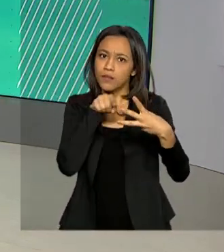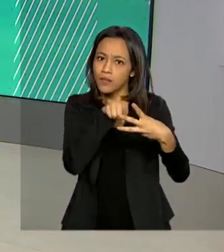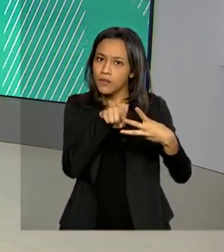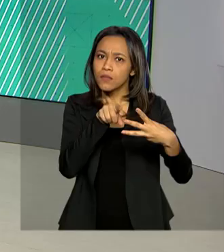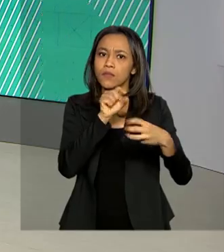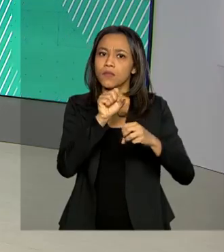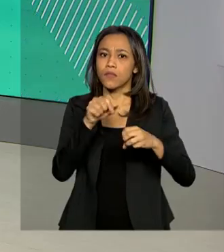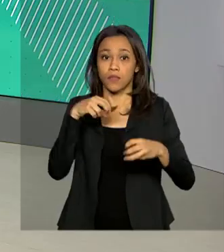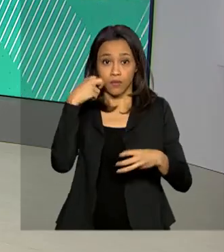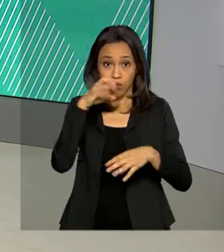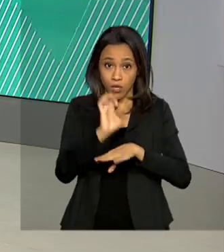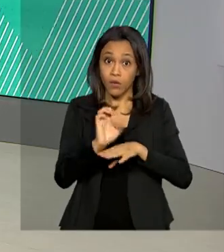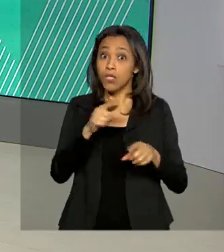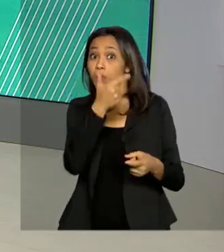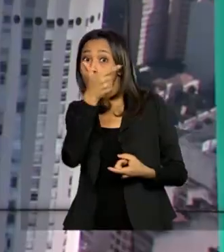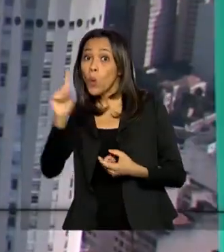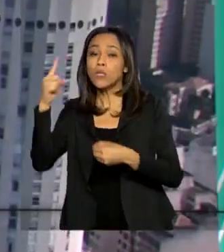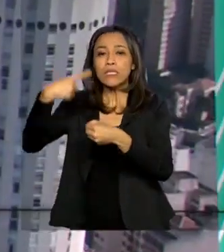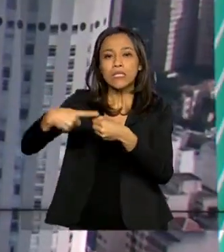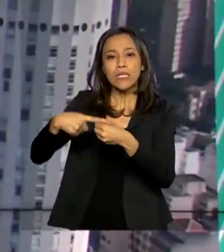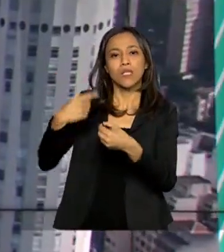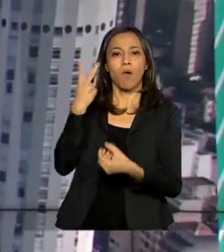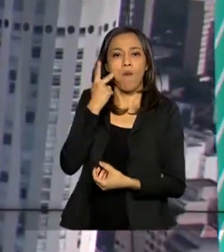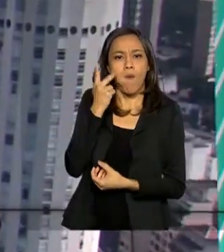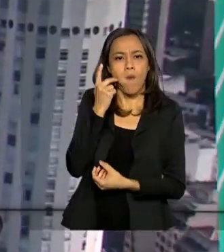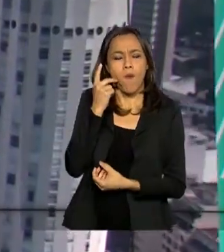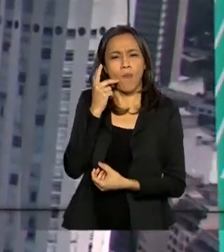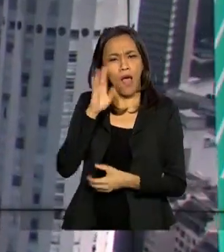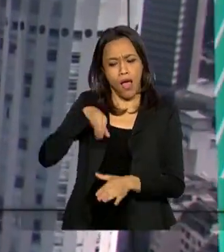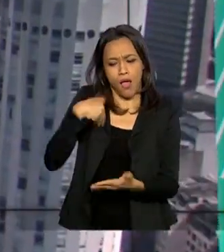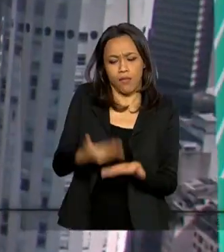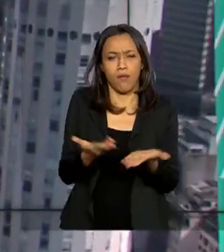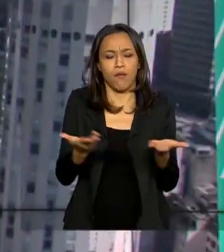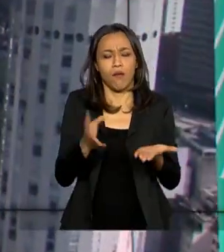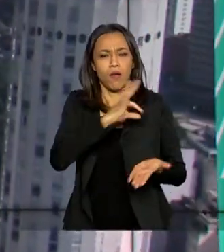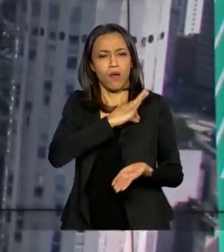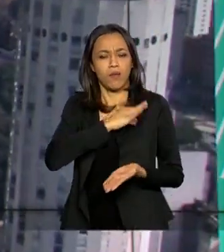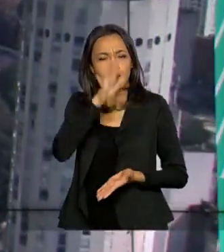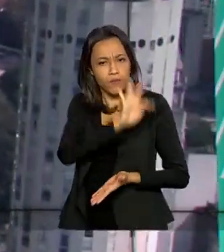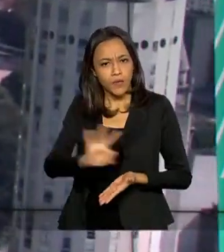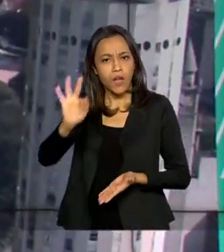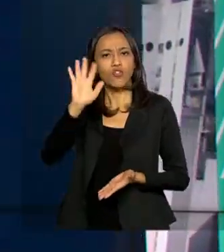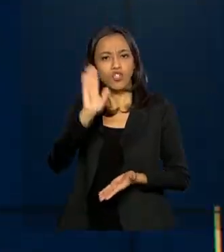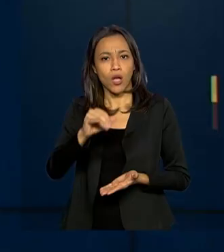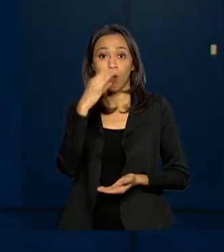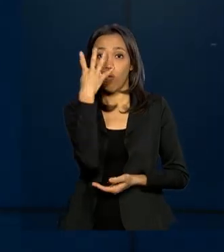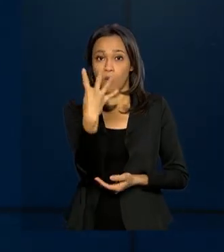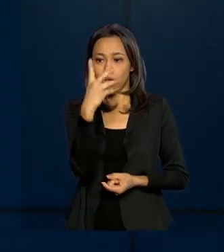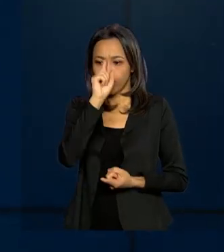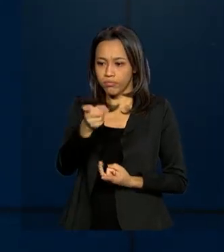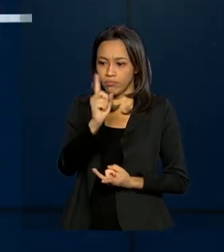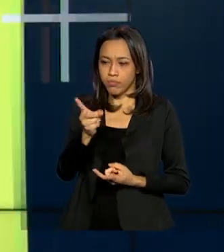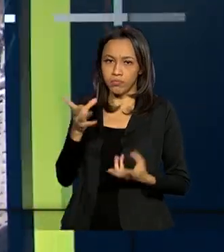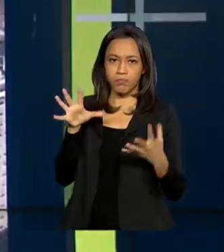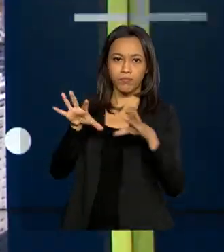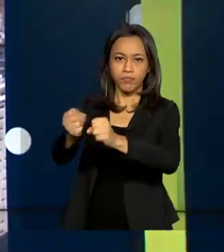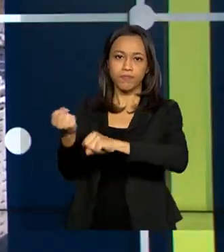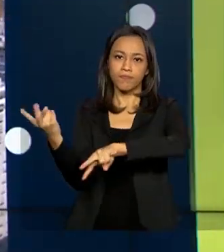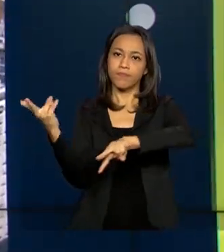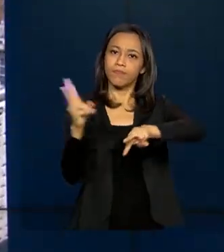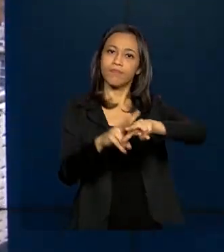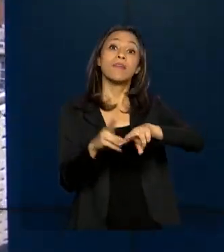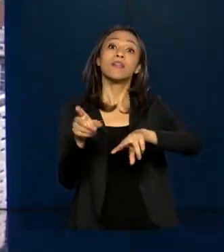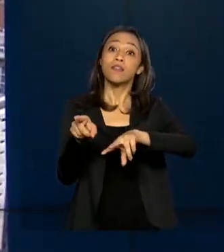Arquivo Proibido, no Ceará. Até agora, segundo a APF, foram cumpridos quatro mandados de busca e apreensão que